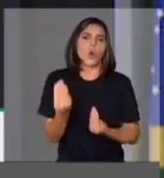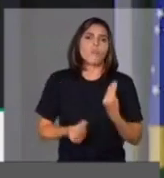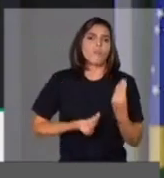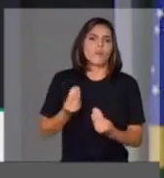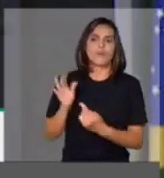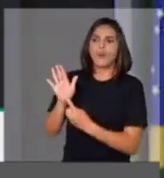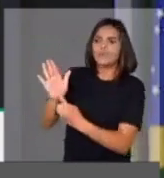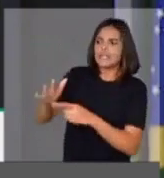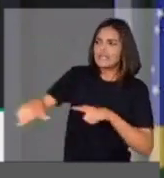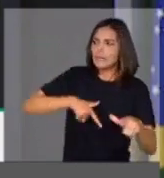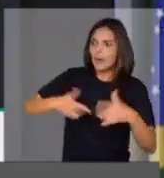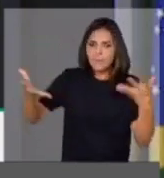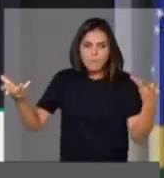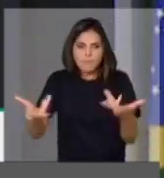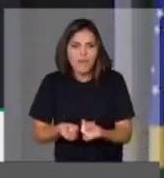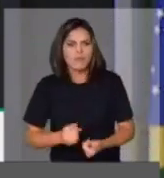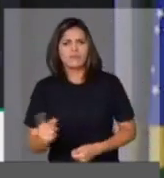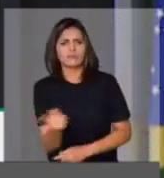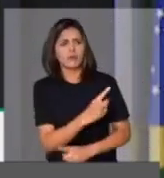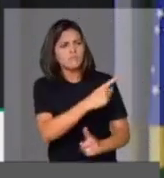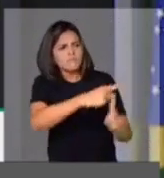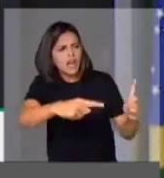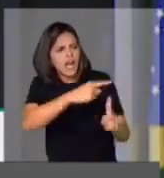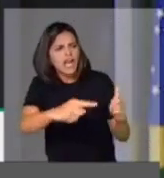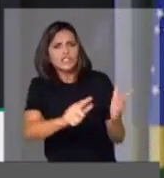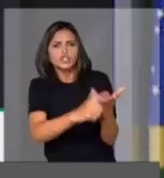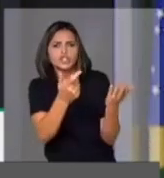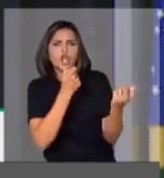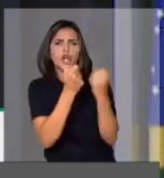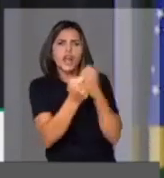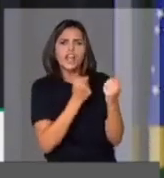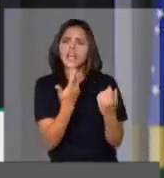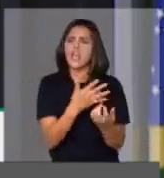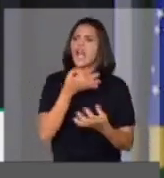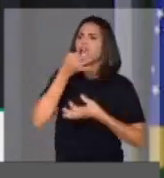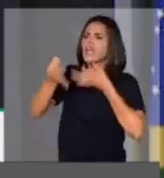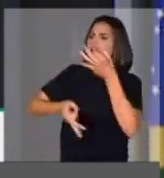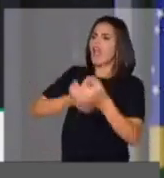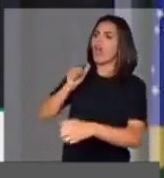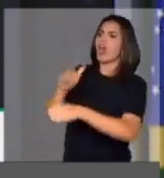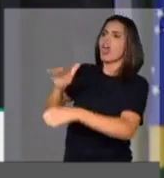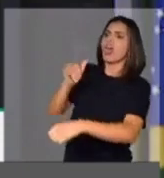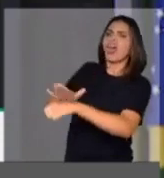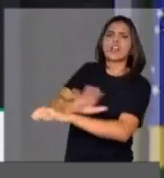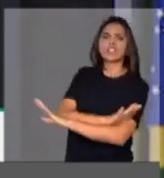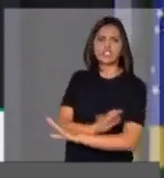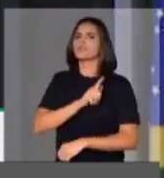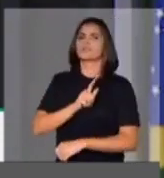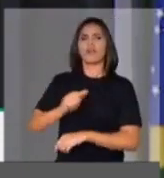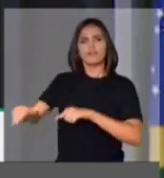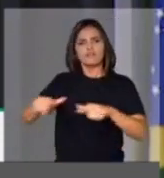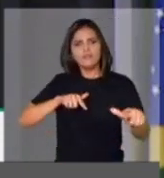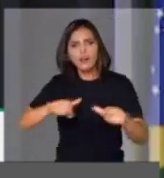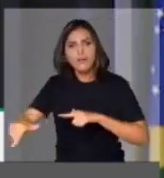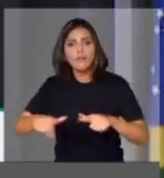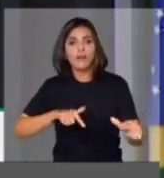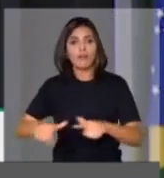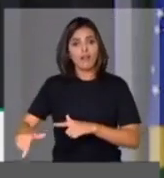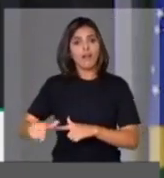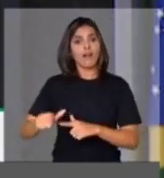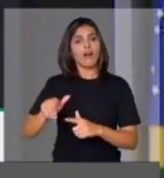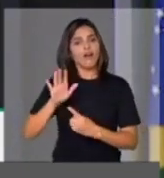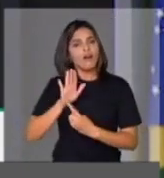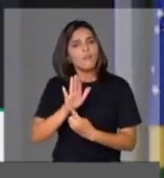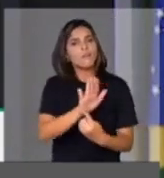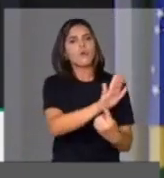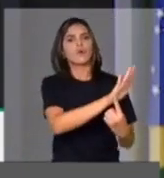gosta simplesmente de criticar por criticar e da oposição, possa dar tempo ao tempo, que ministro possa, ali,